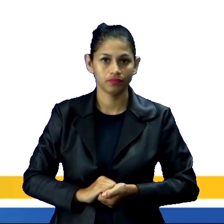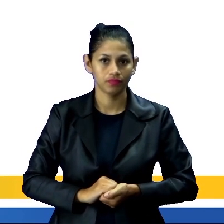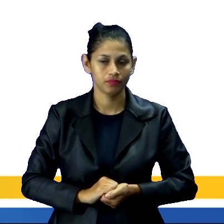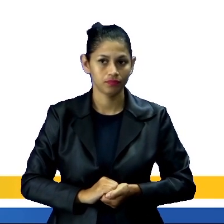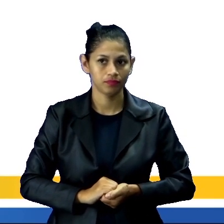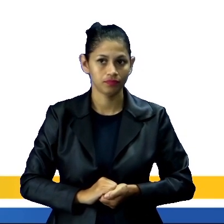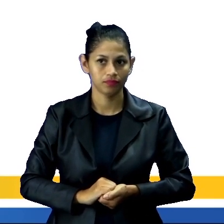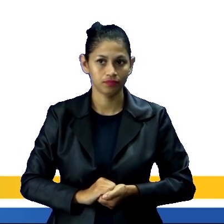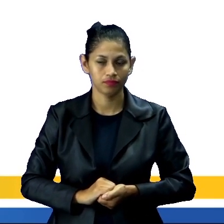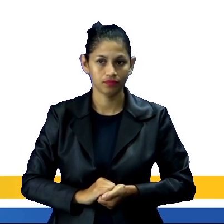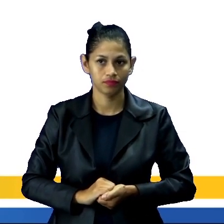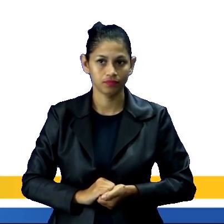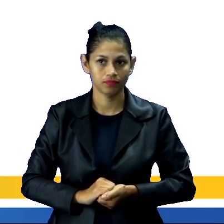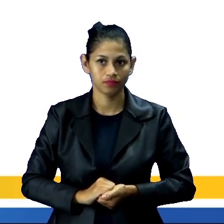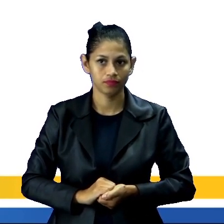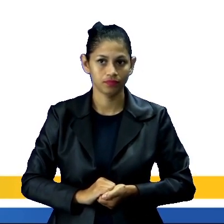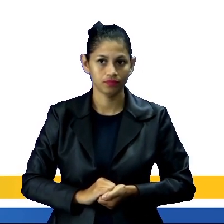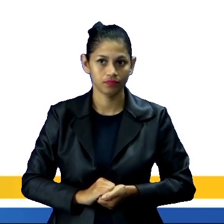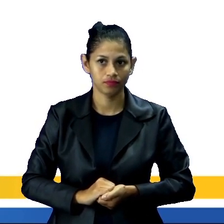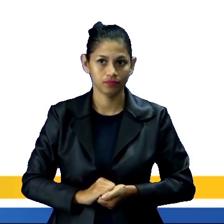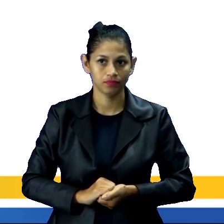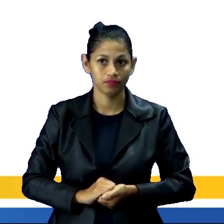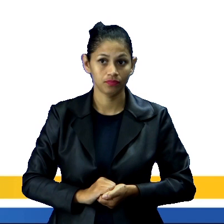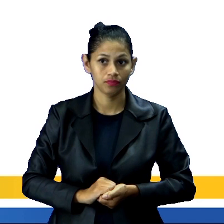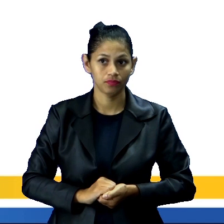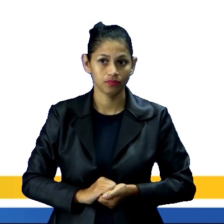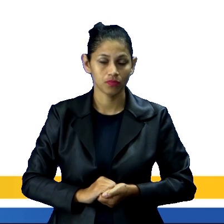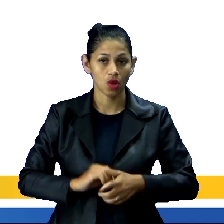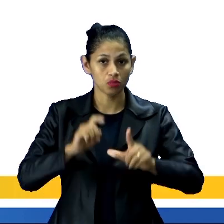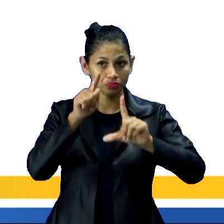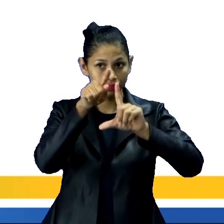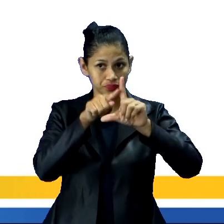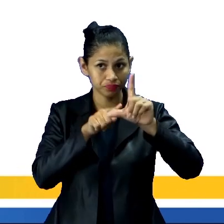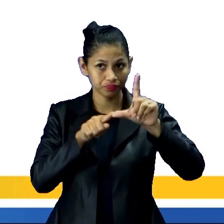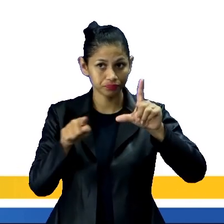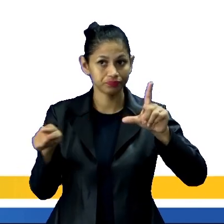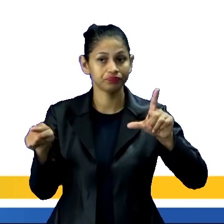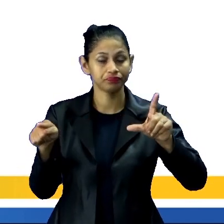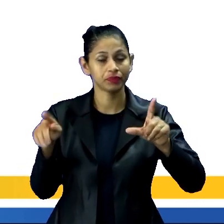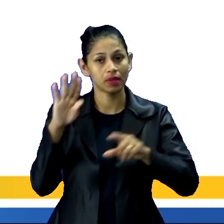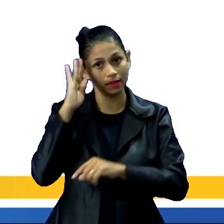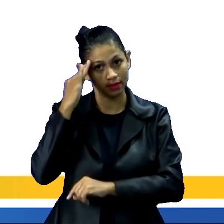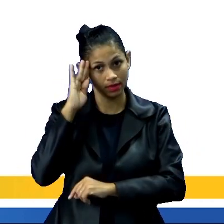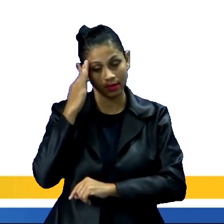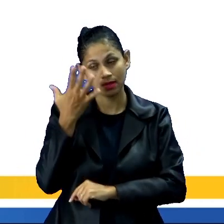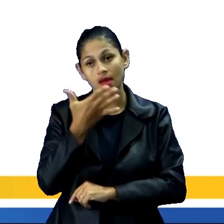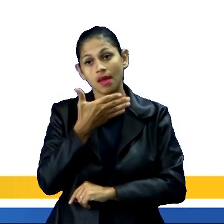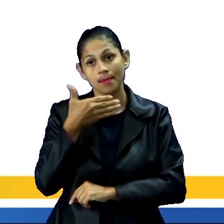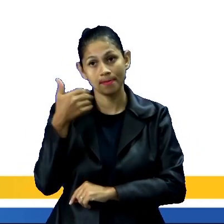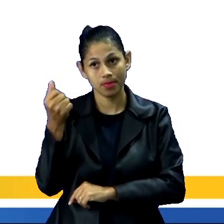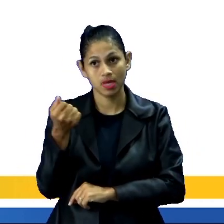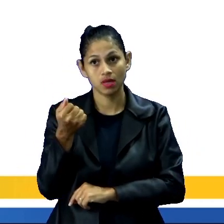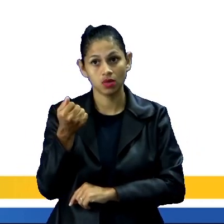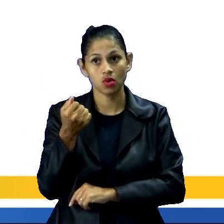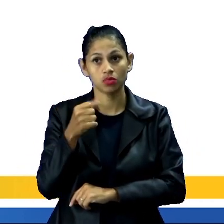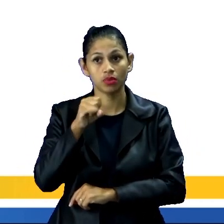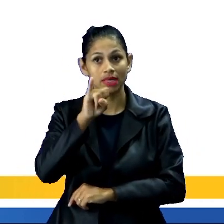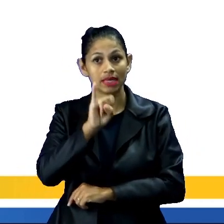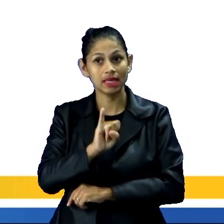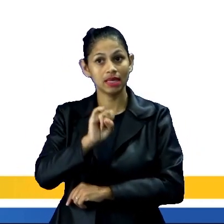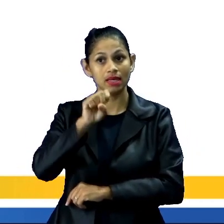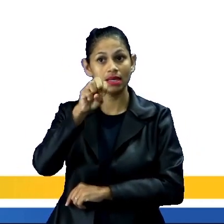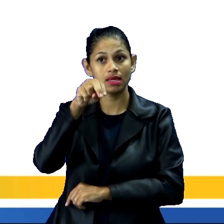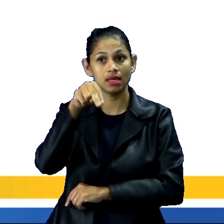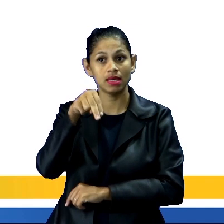lembrarem. Vamos para um gráfico agora, entender um pouco mais sobre esses imigrantes, ou seja, pessoas que vieram de outros